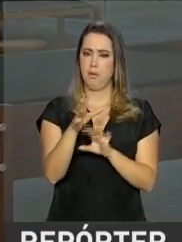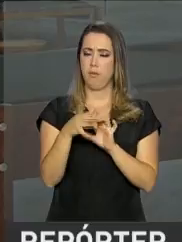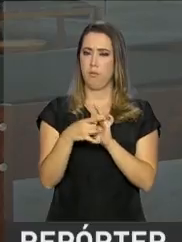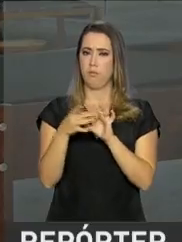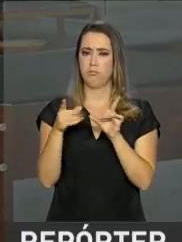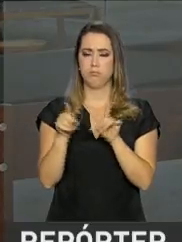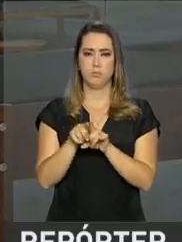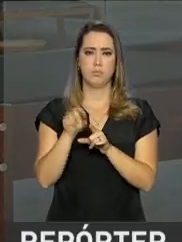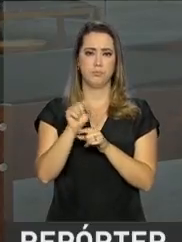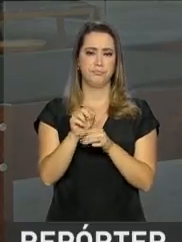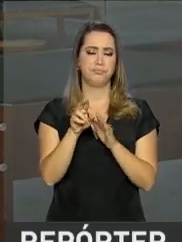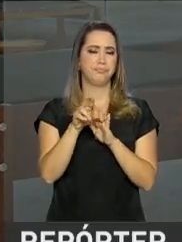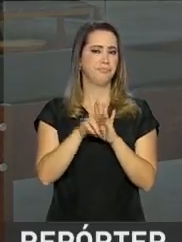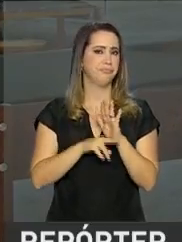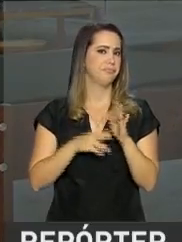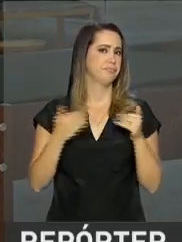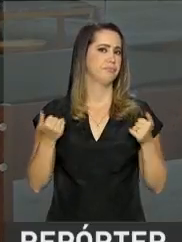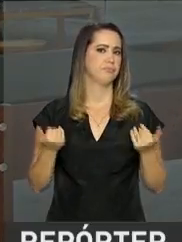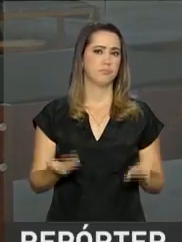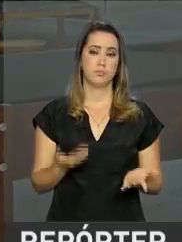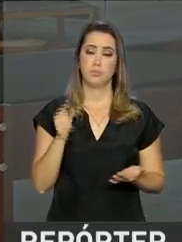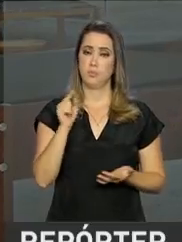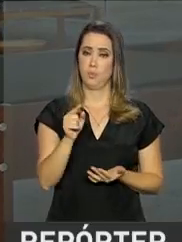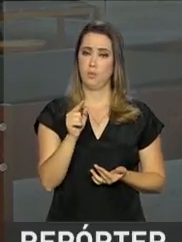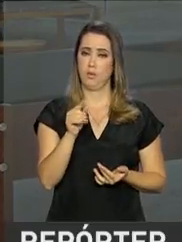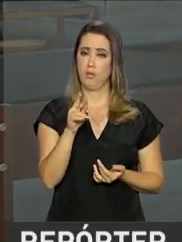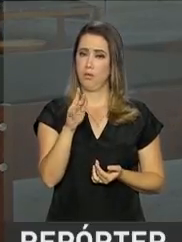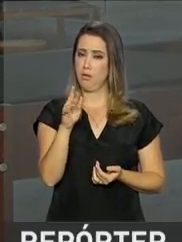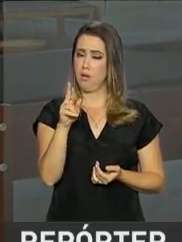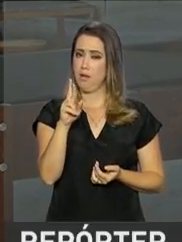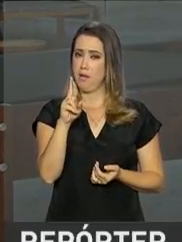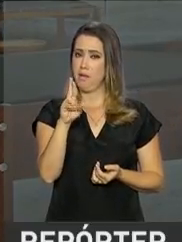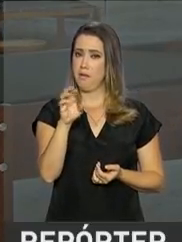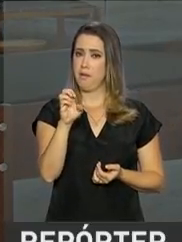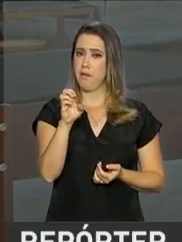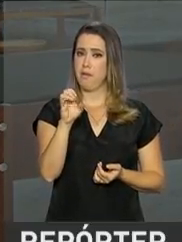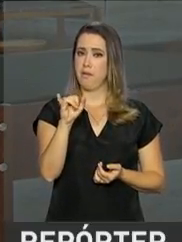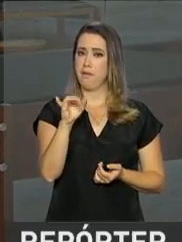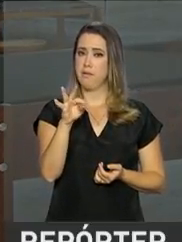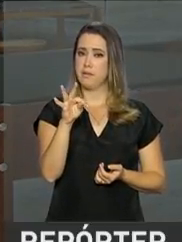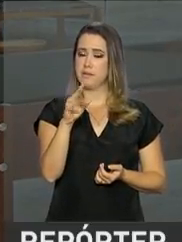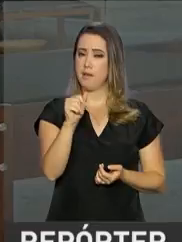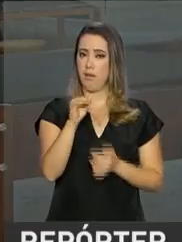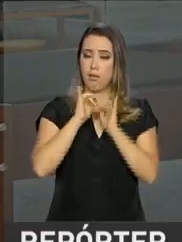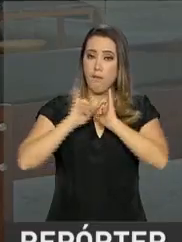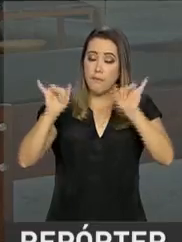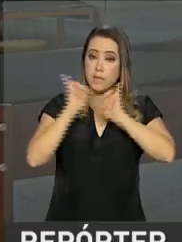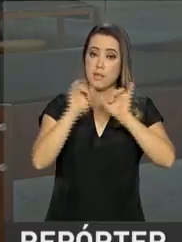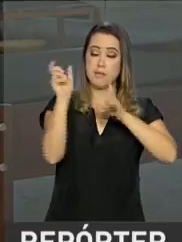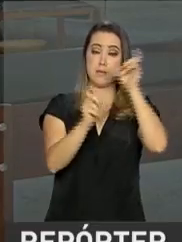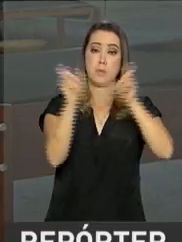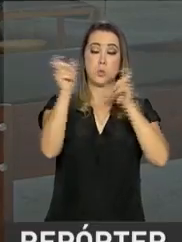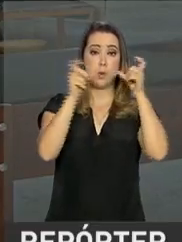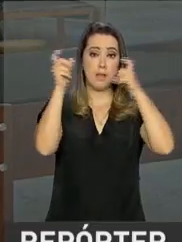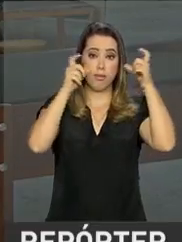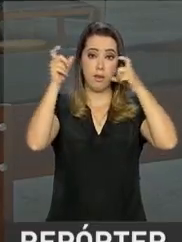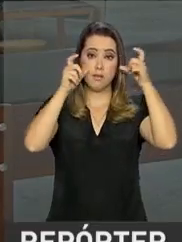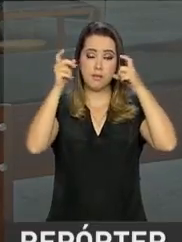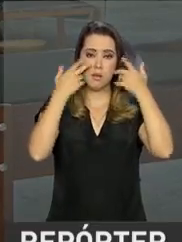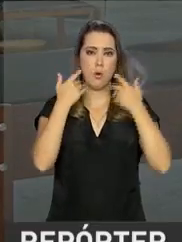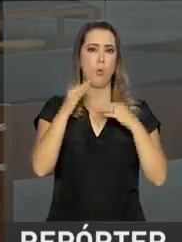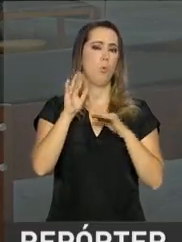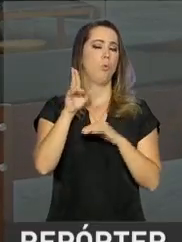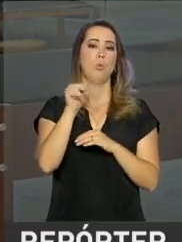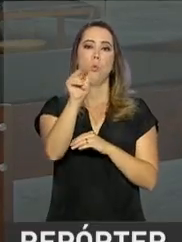regularizada. A Receita informa e solicita aos contribuintes que nem sequer